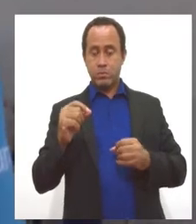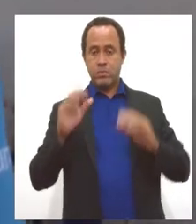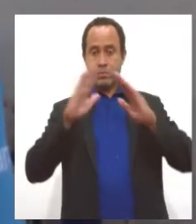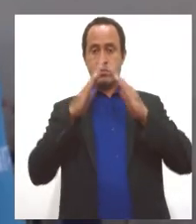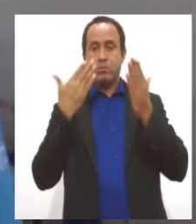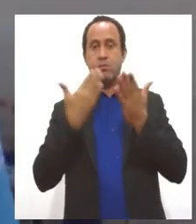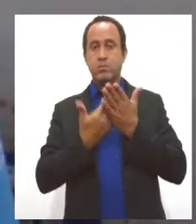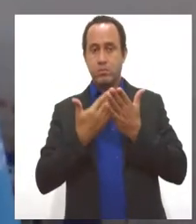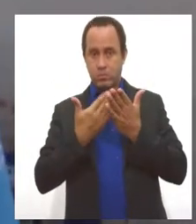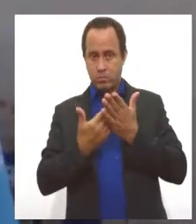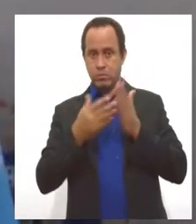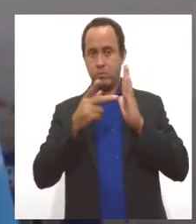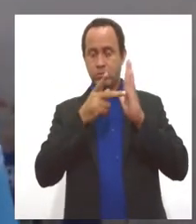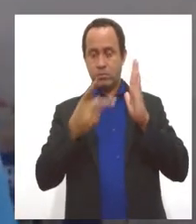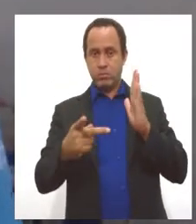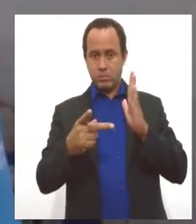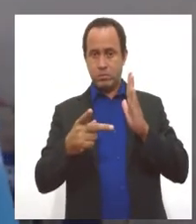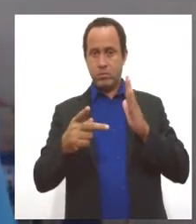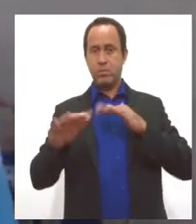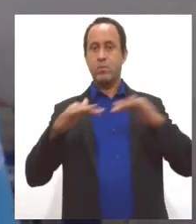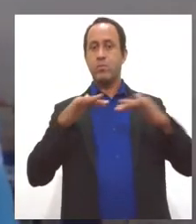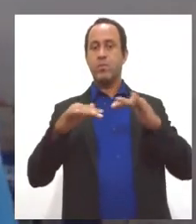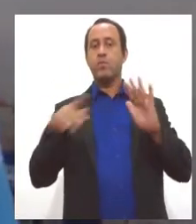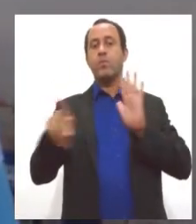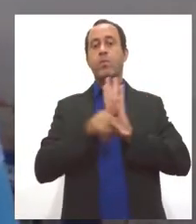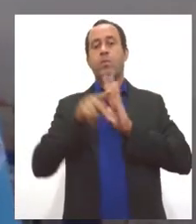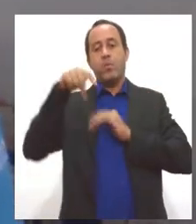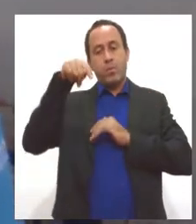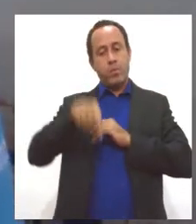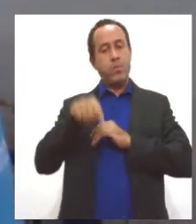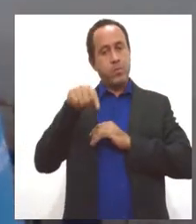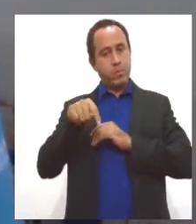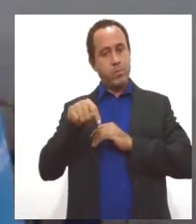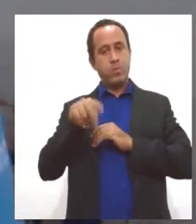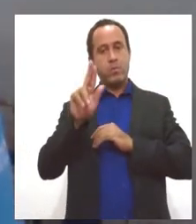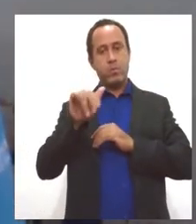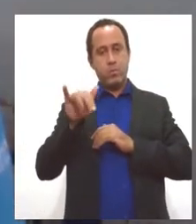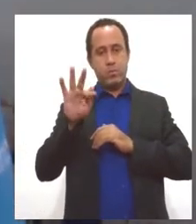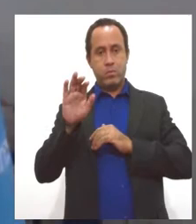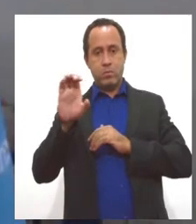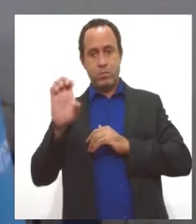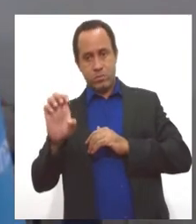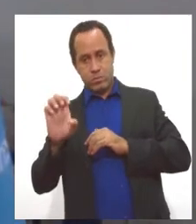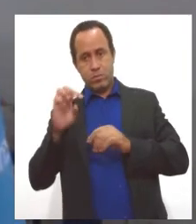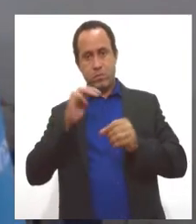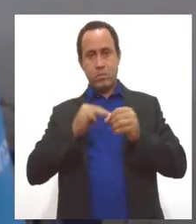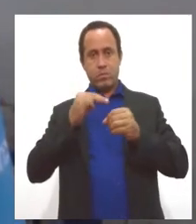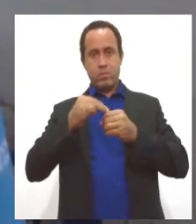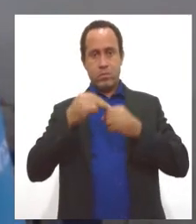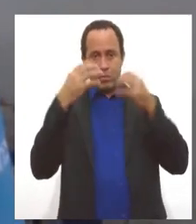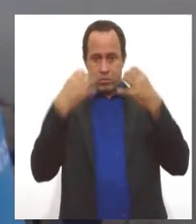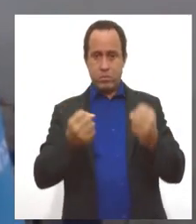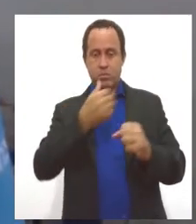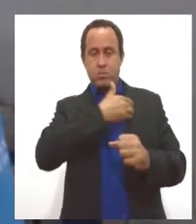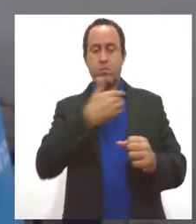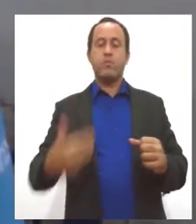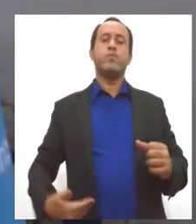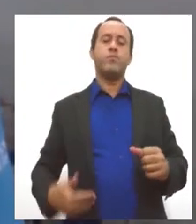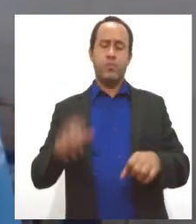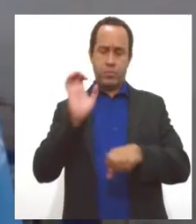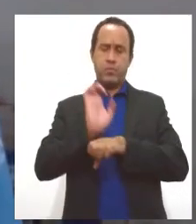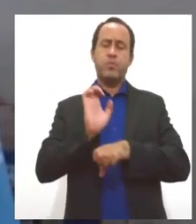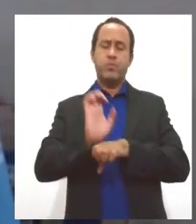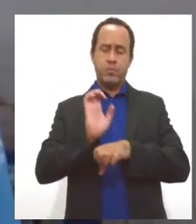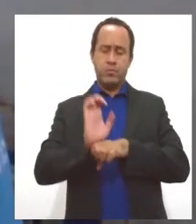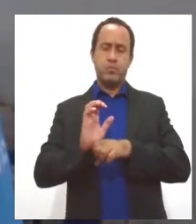que é uma outra iniciativa dentro do Unicef, dentro do selo, que os municípios fizeram a adesão. E o governo do Estado teve um papel importante